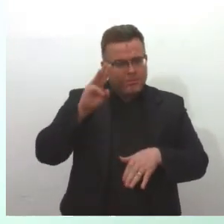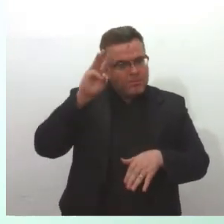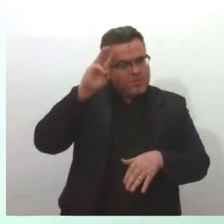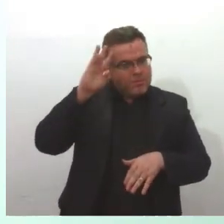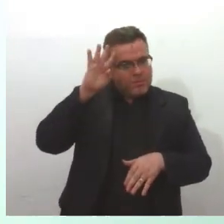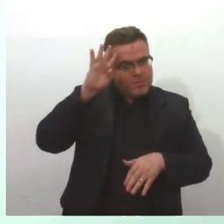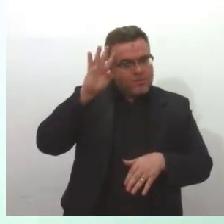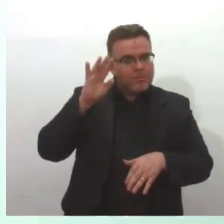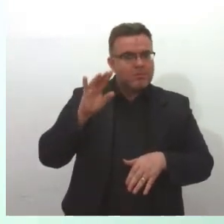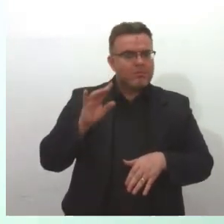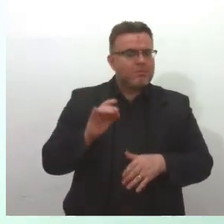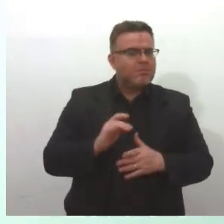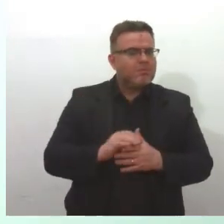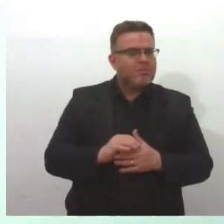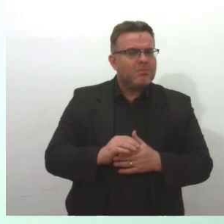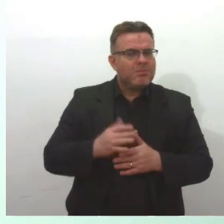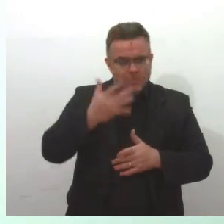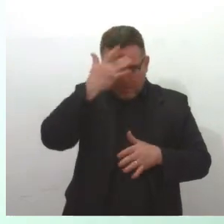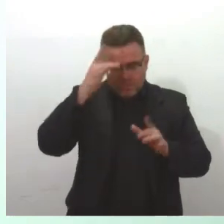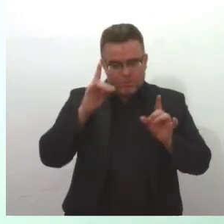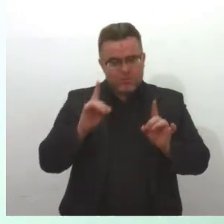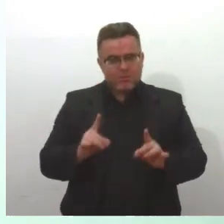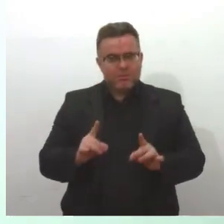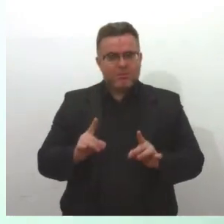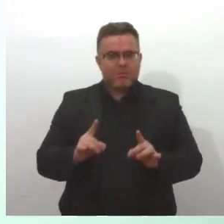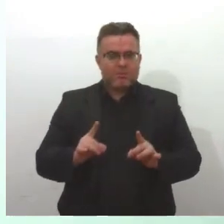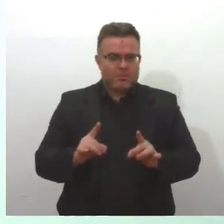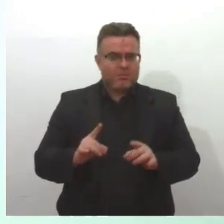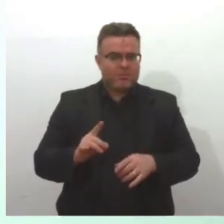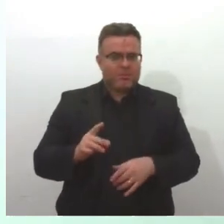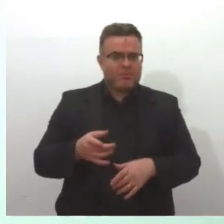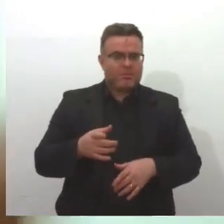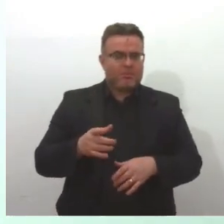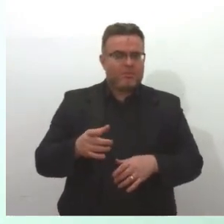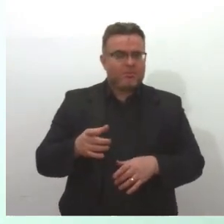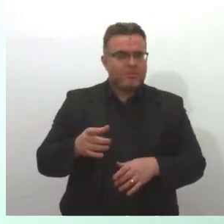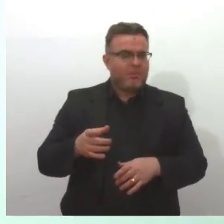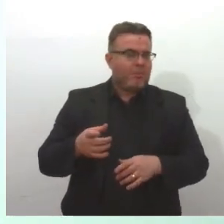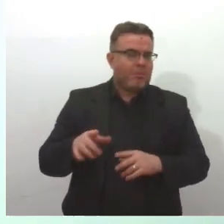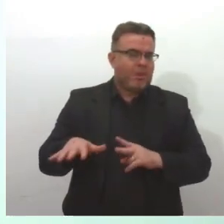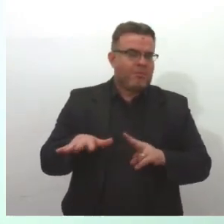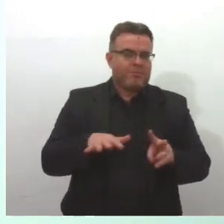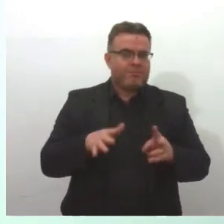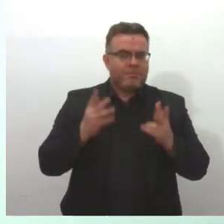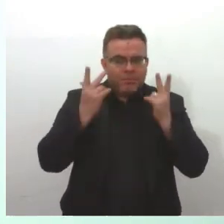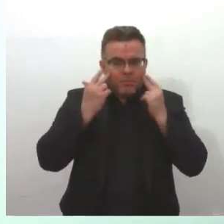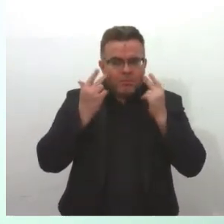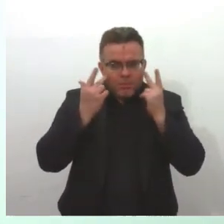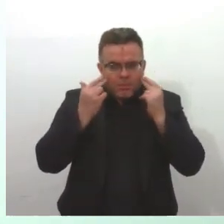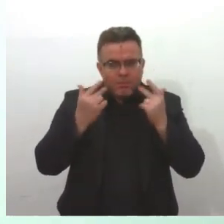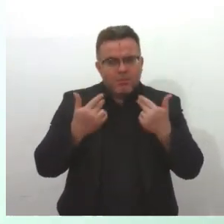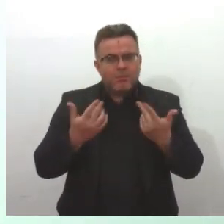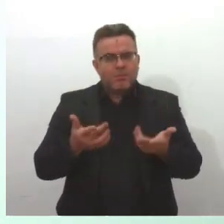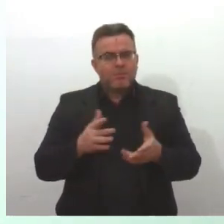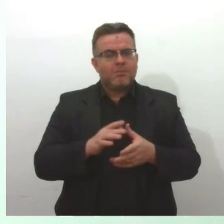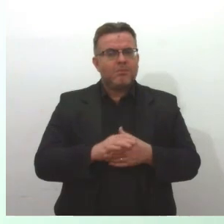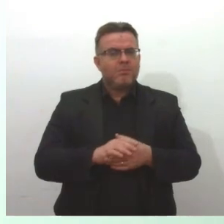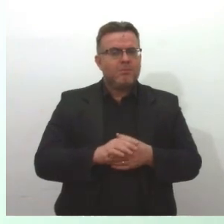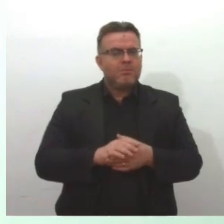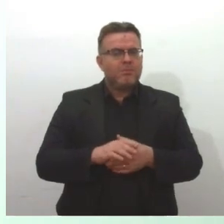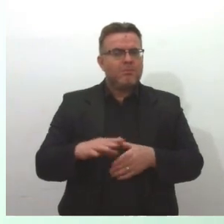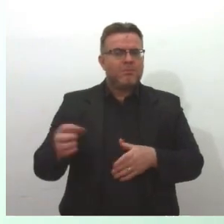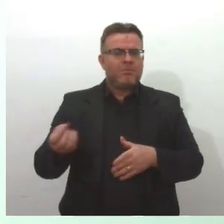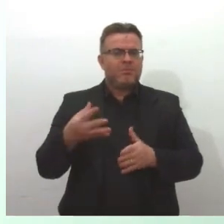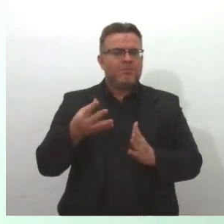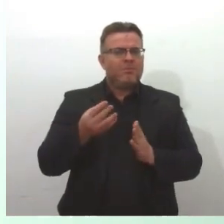Cidadão com deficiência, nesse mesmo posto, todos os dias da semana. Além de que, o cidadão que tem mais de 80 anos, ele